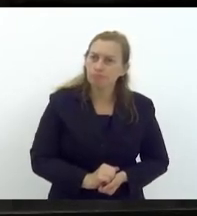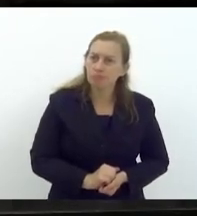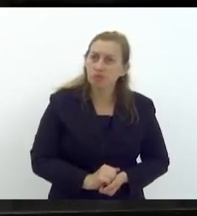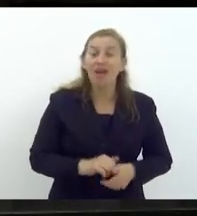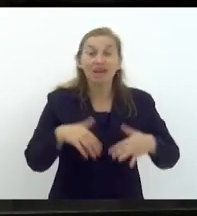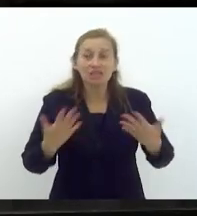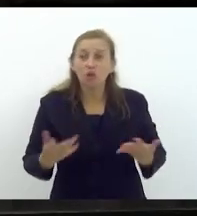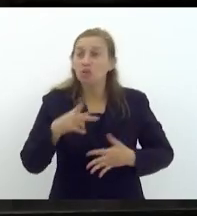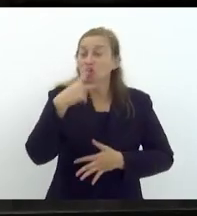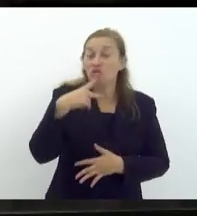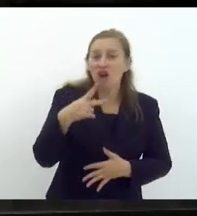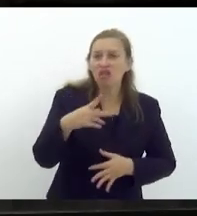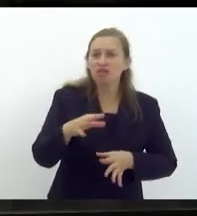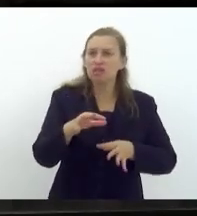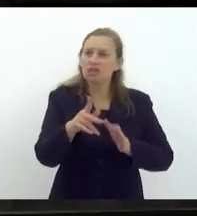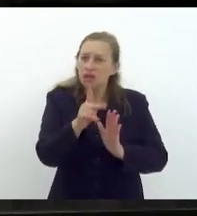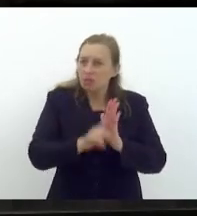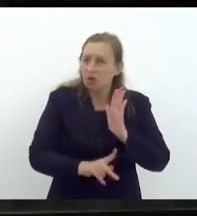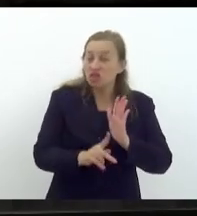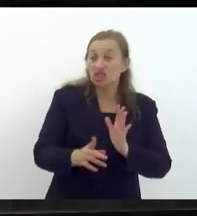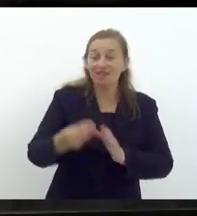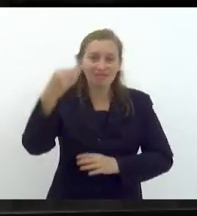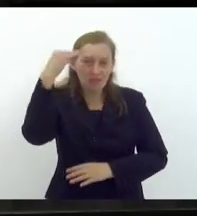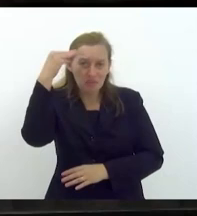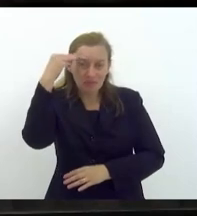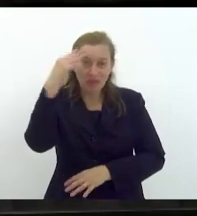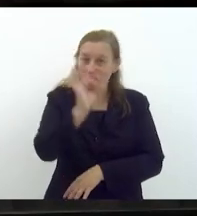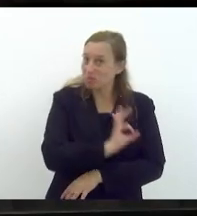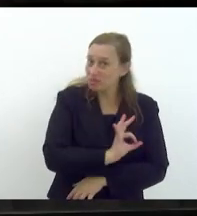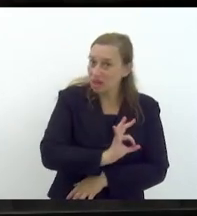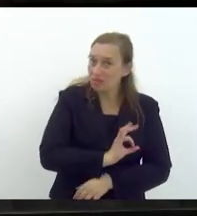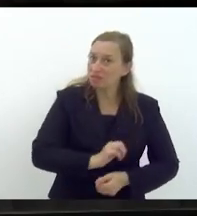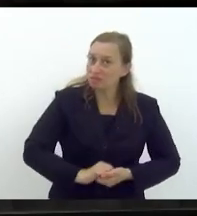Então quando eu falo desse projeto aqui da saúde mental do policial,